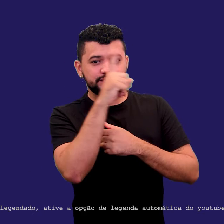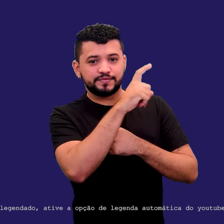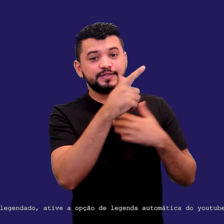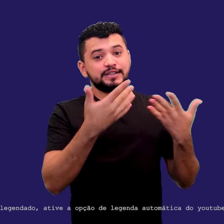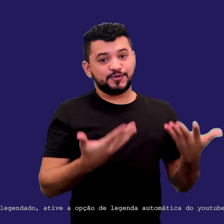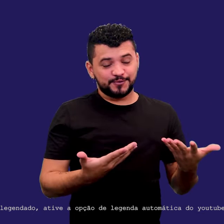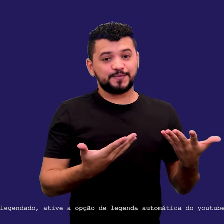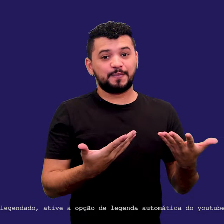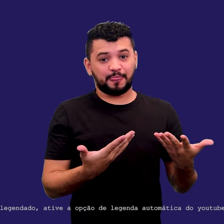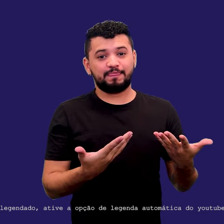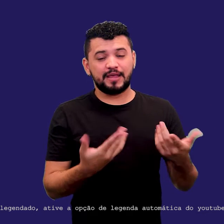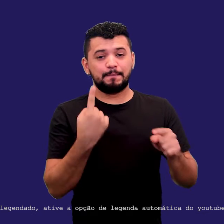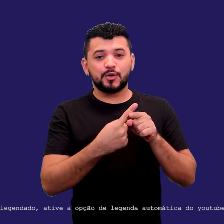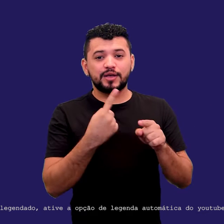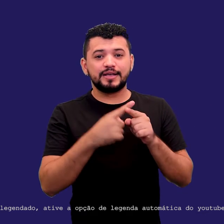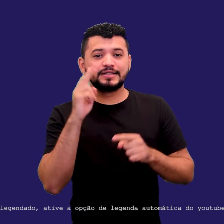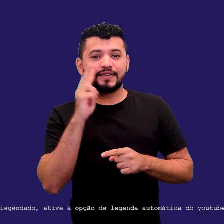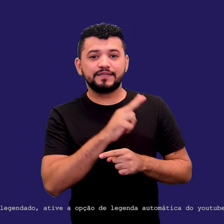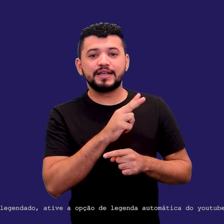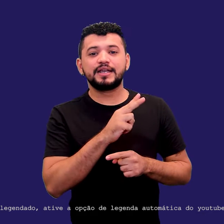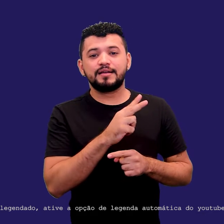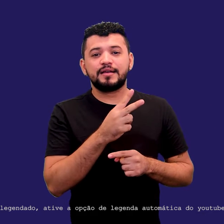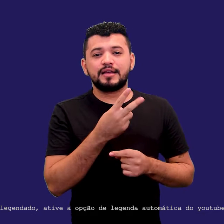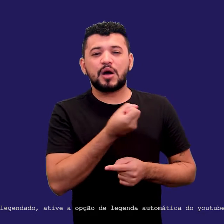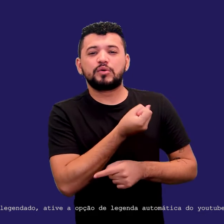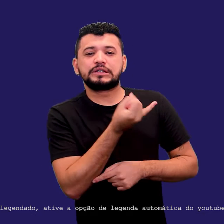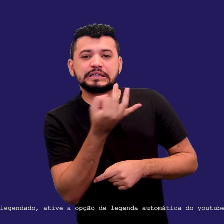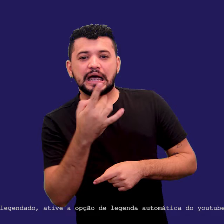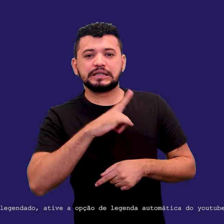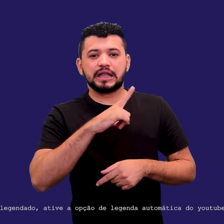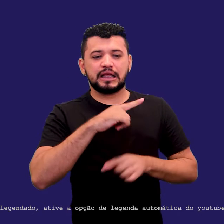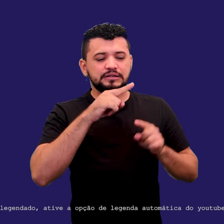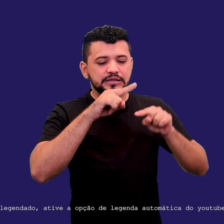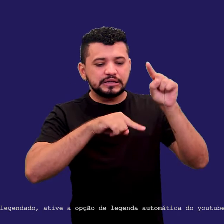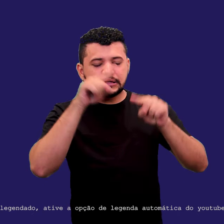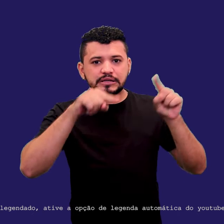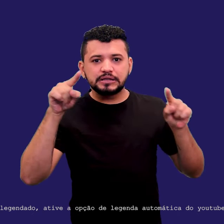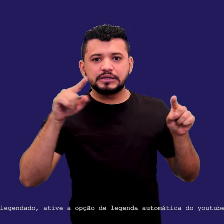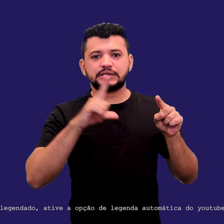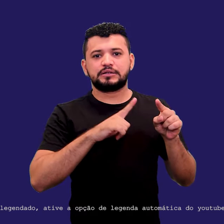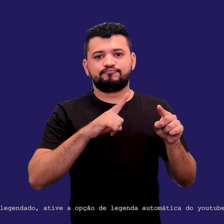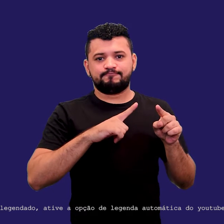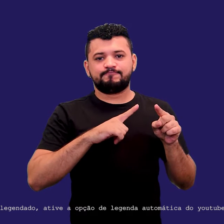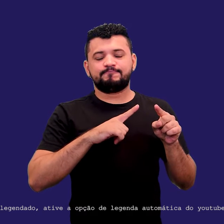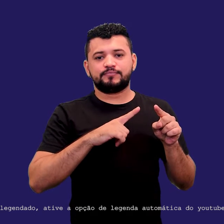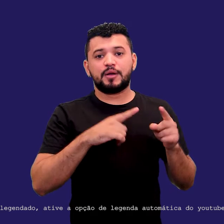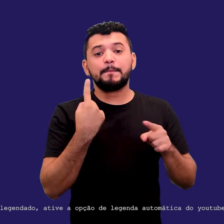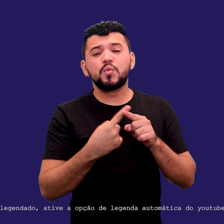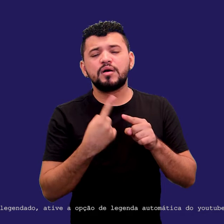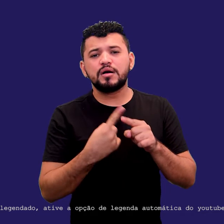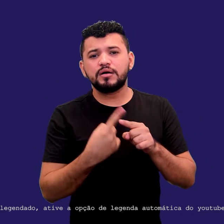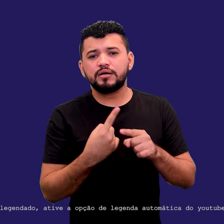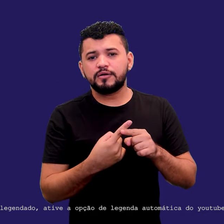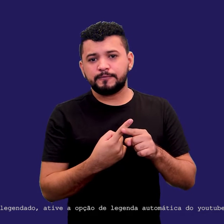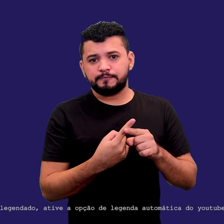olha a quantidade de variáveis que nós temos nessa questão. Porque, assim, primeira